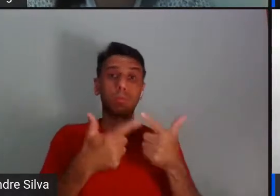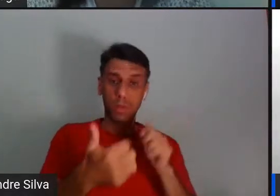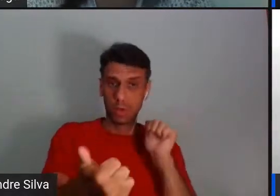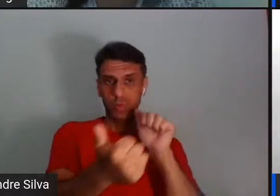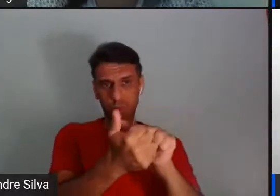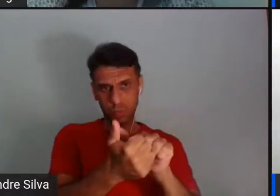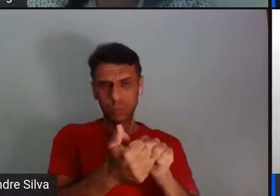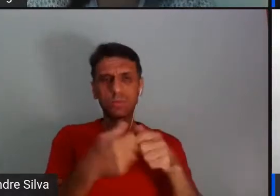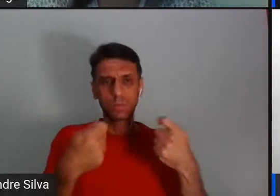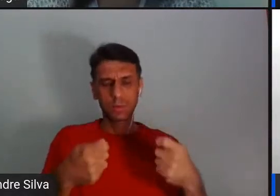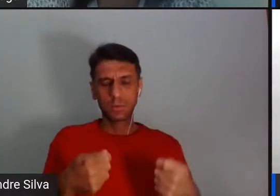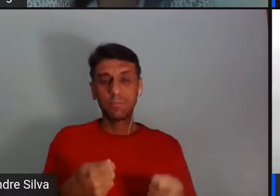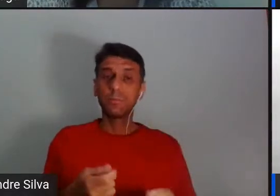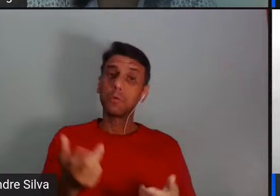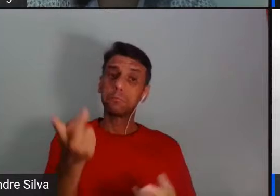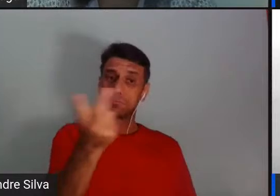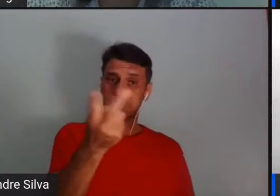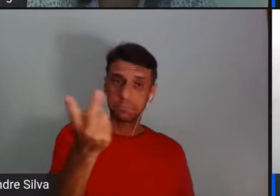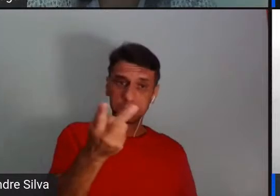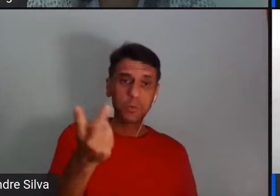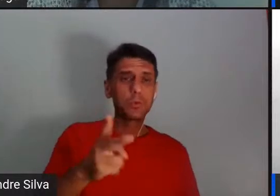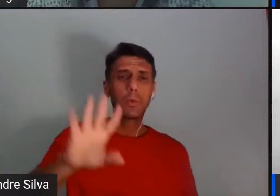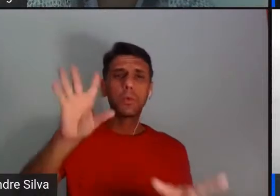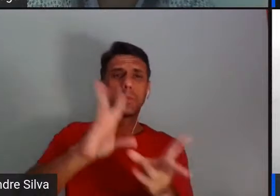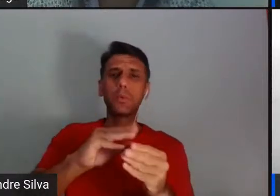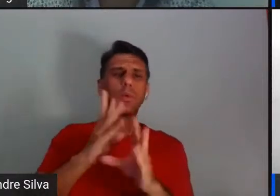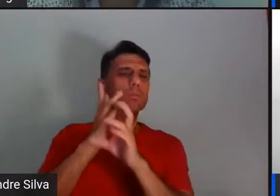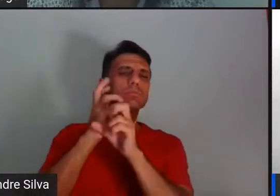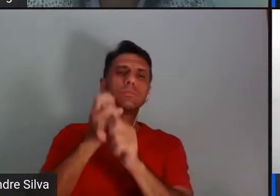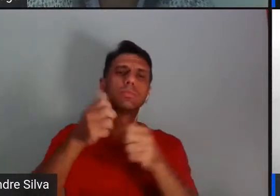Então, passo para vocês para as considerações finais.